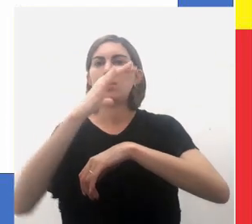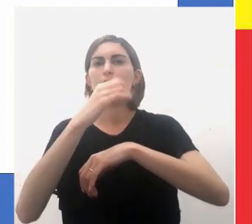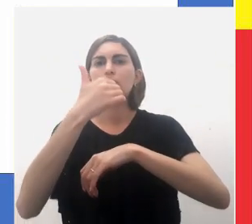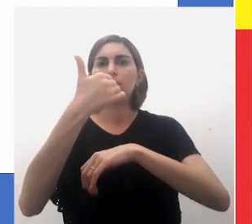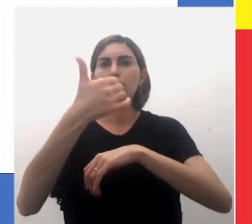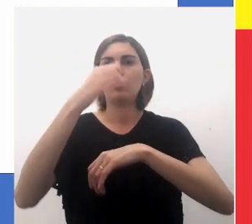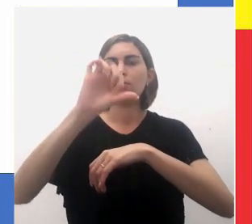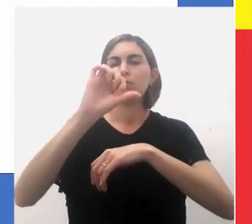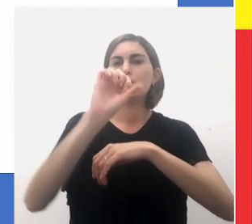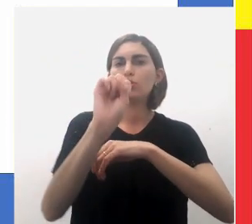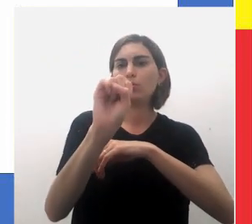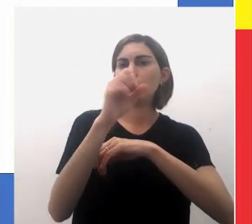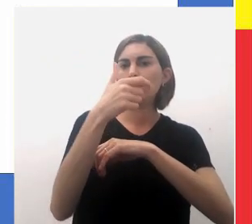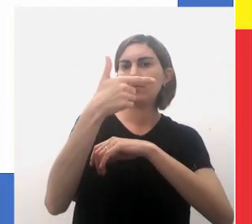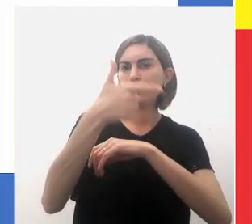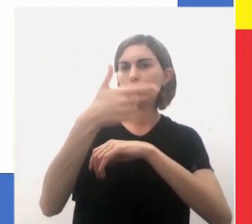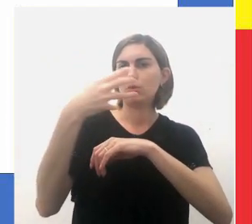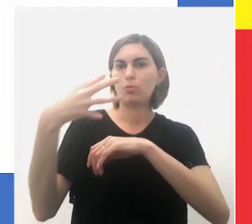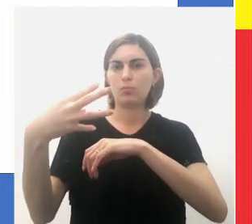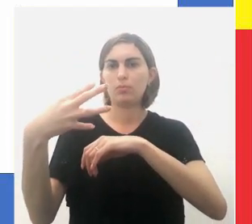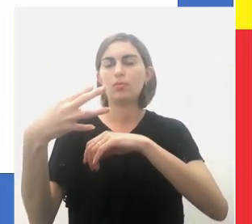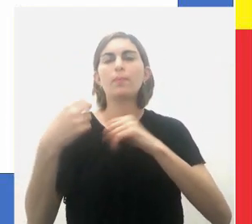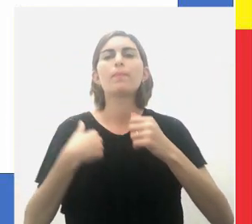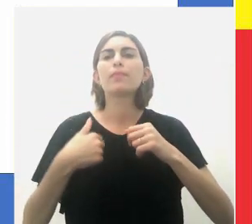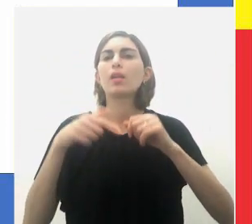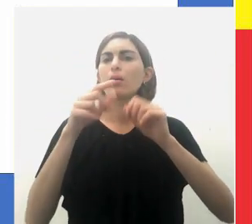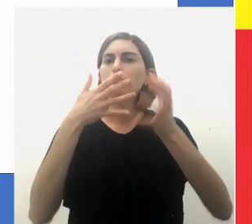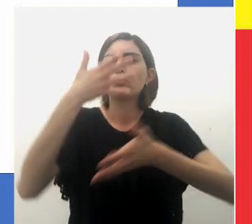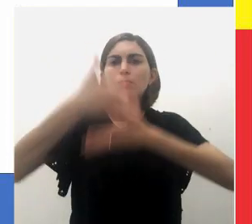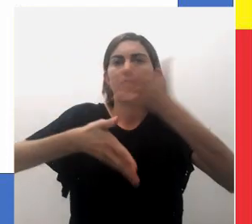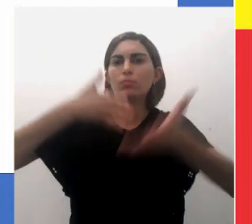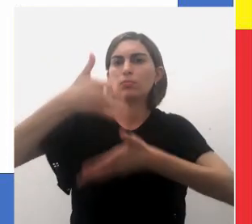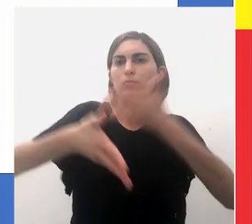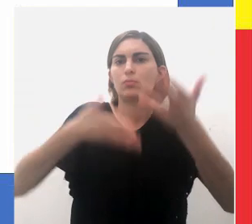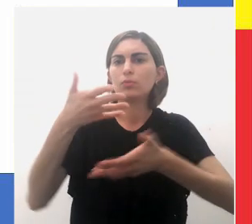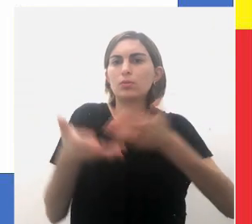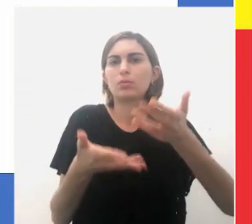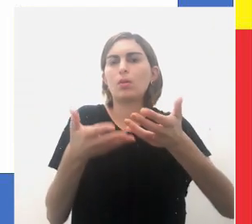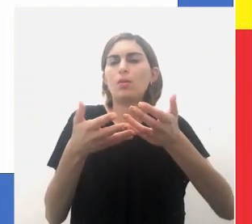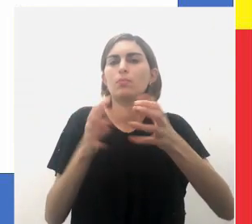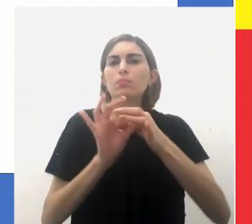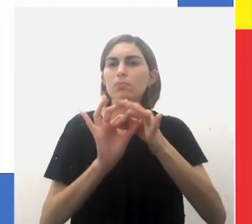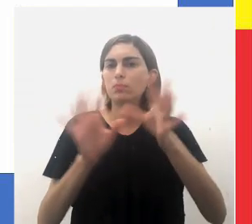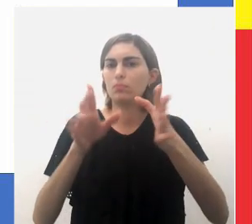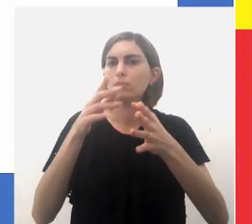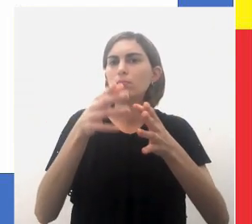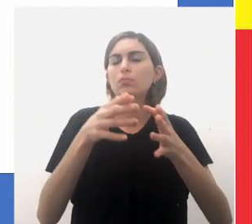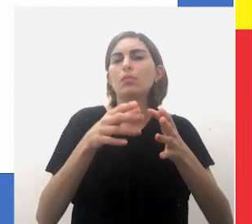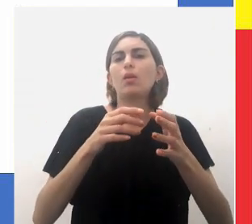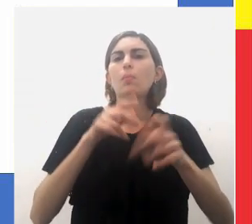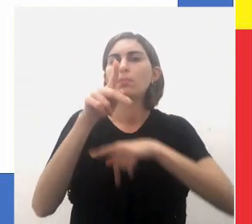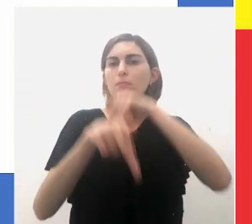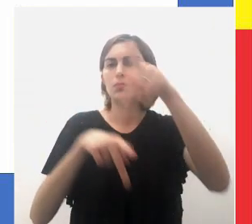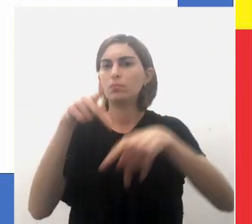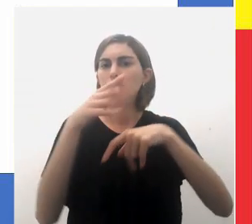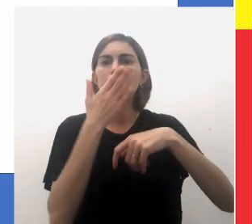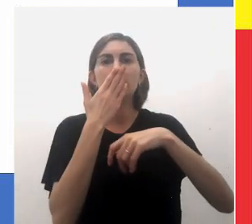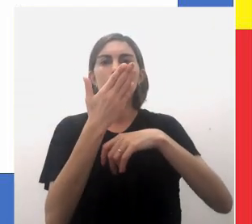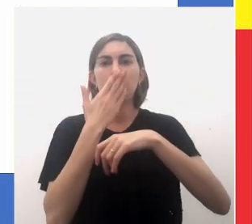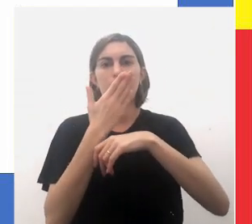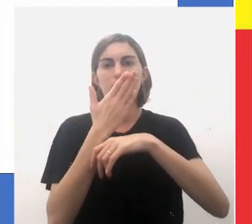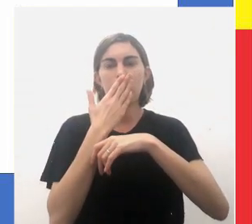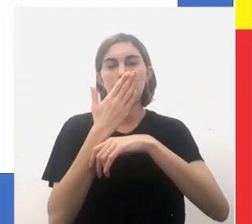1824, foi omissa sobre o tratamento a ser dispensado à população